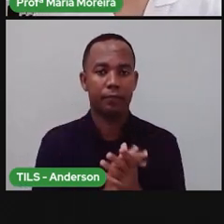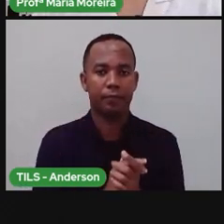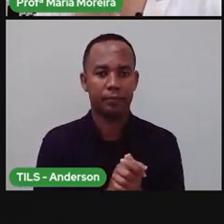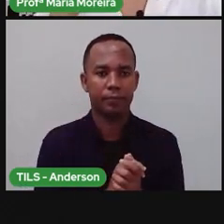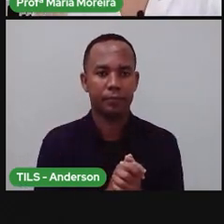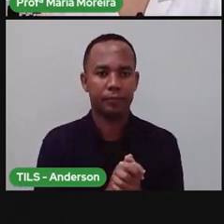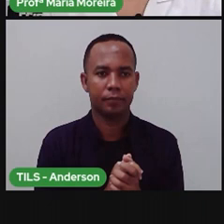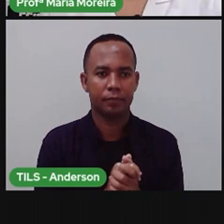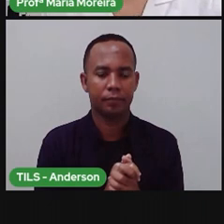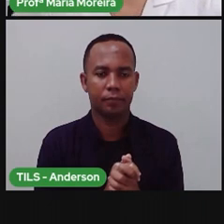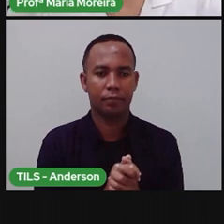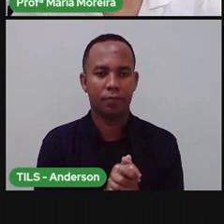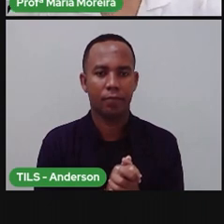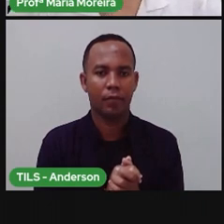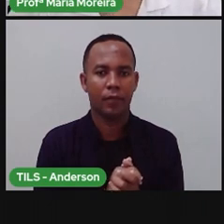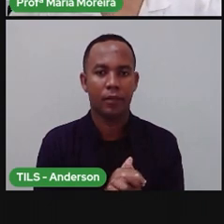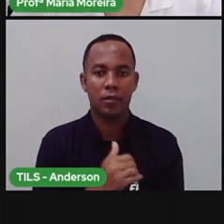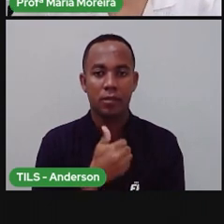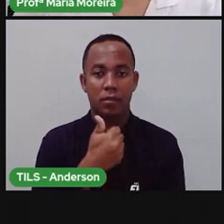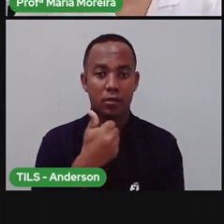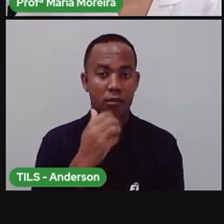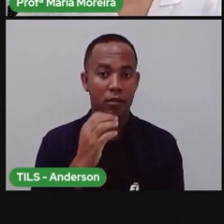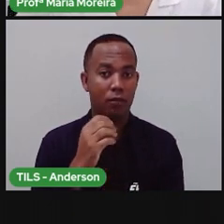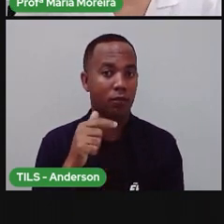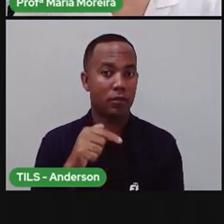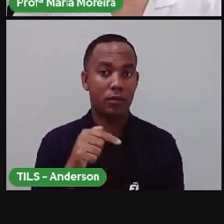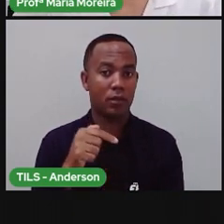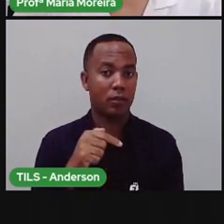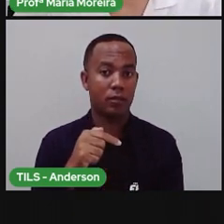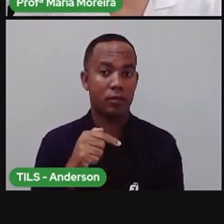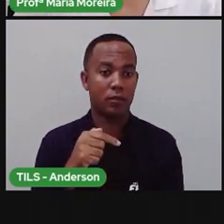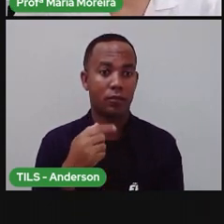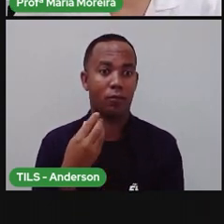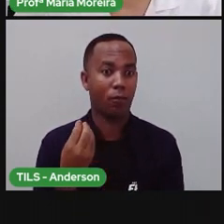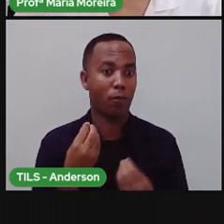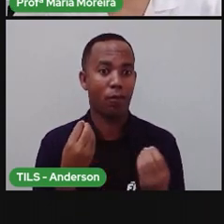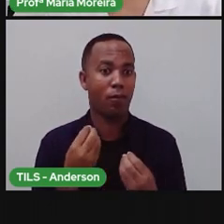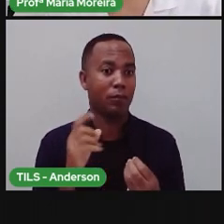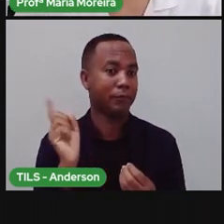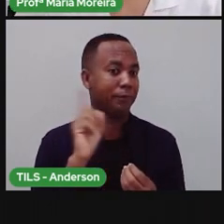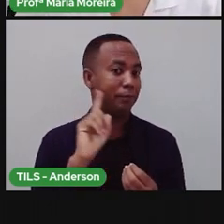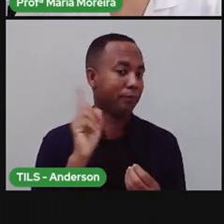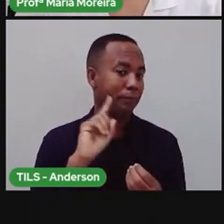dirijo muito bem. Imagine só, não dá 107 mil quilômetros. E aí? Você dá uma voltinha comigo?